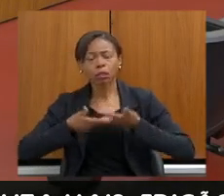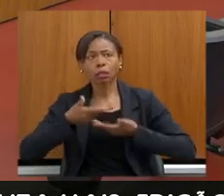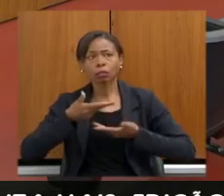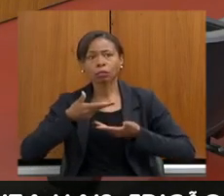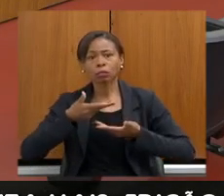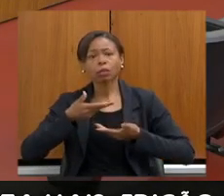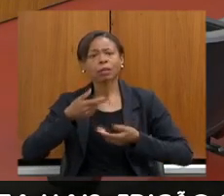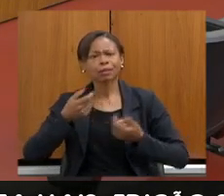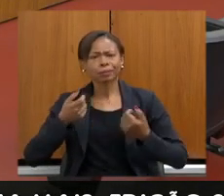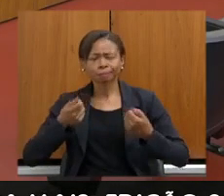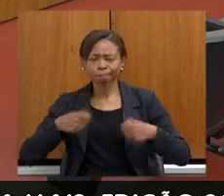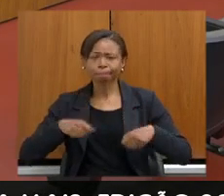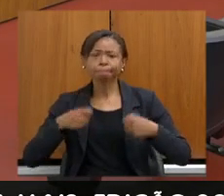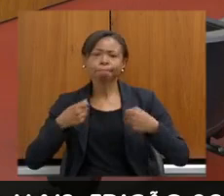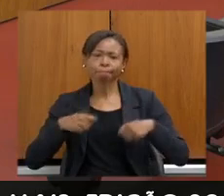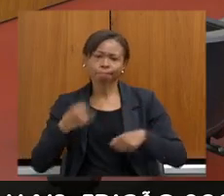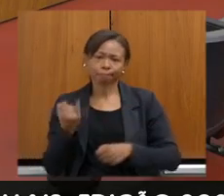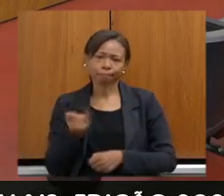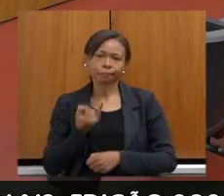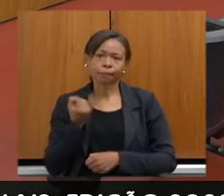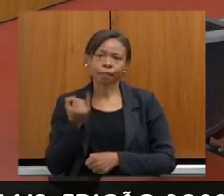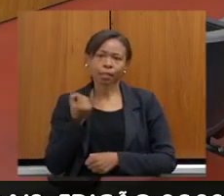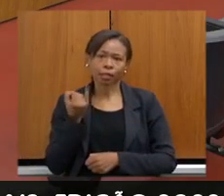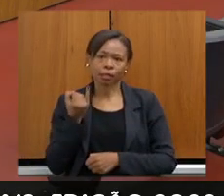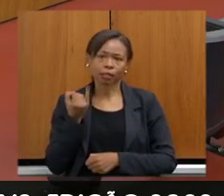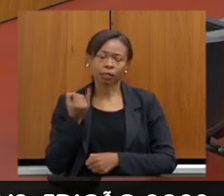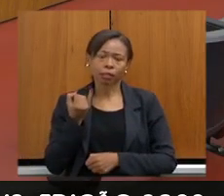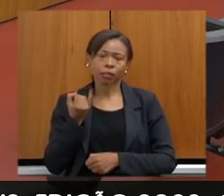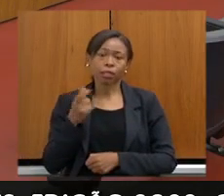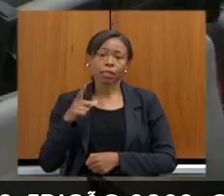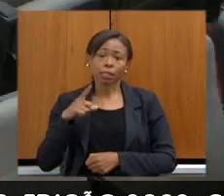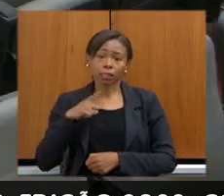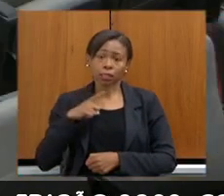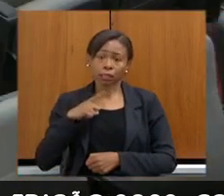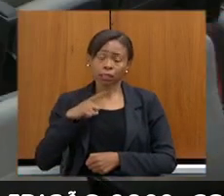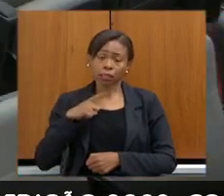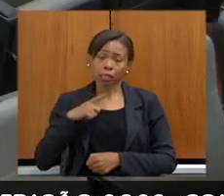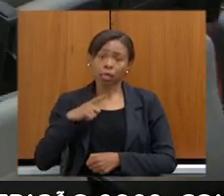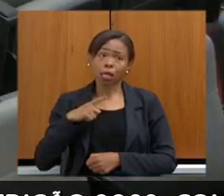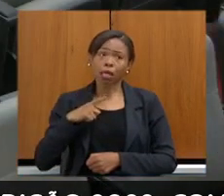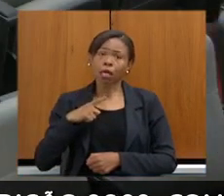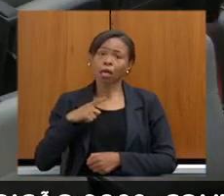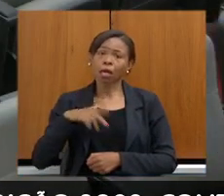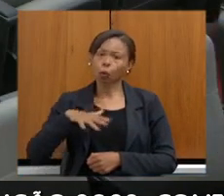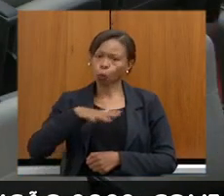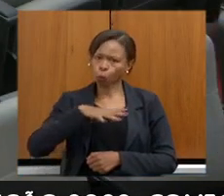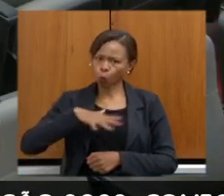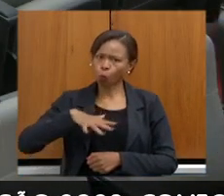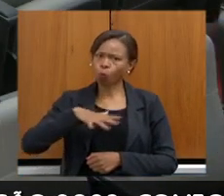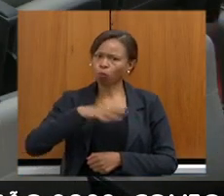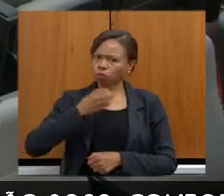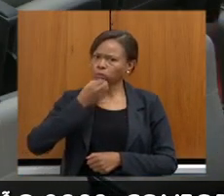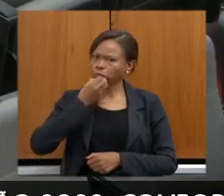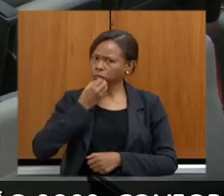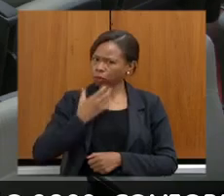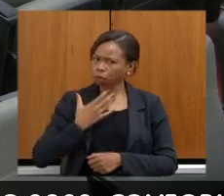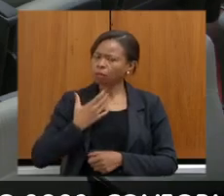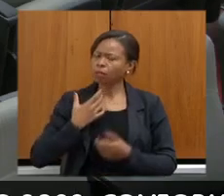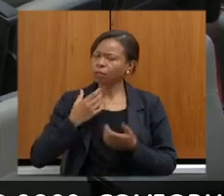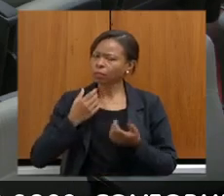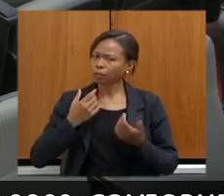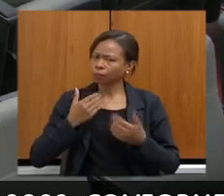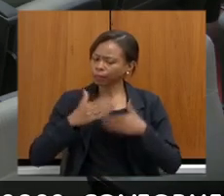são necessários e nós temos um bom ambiente para que a gente possa evoluir nessas